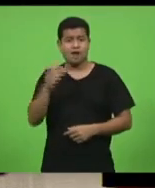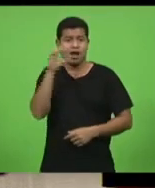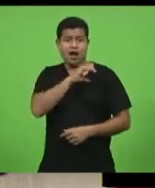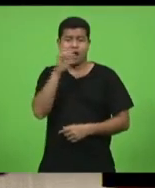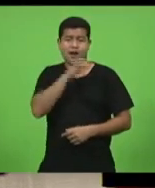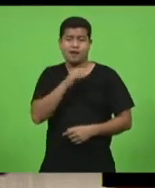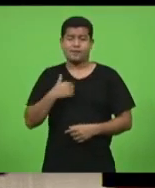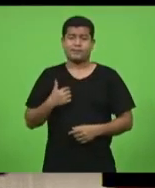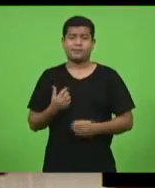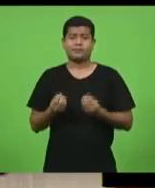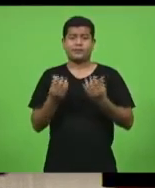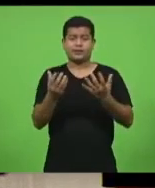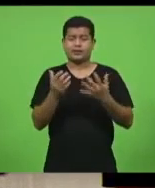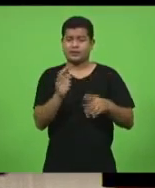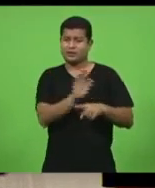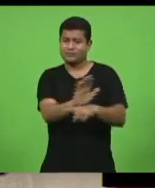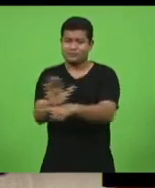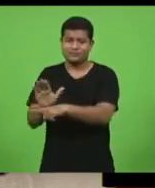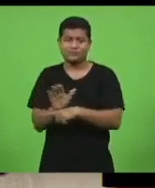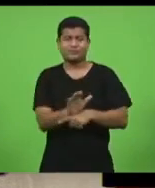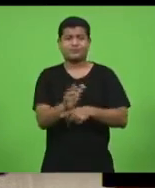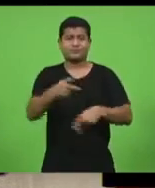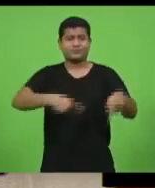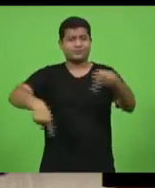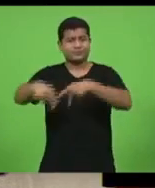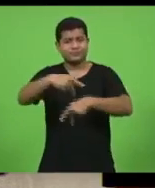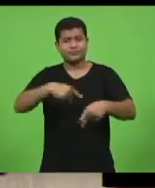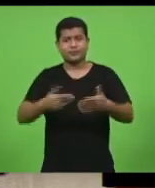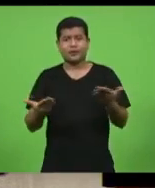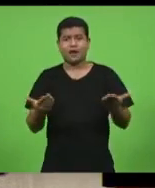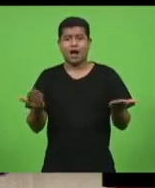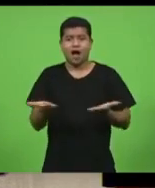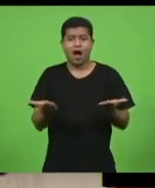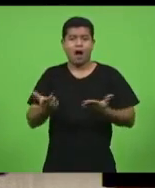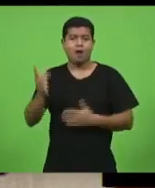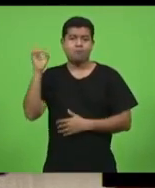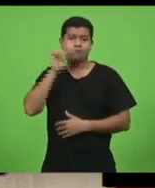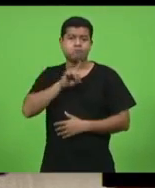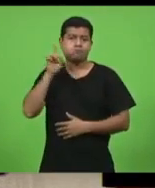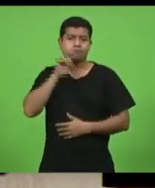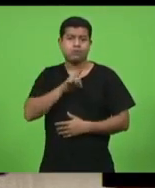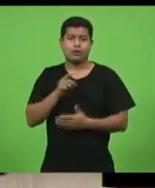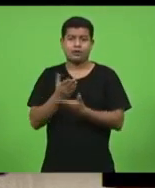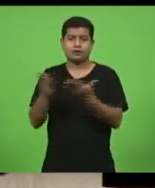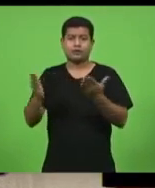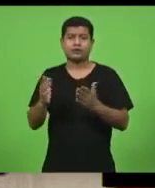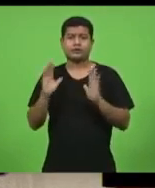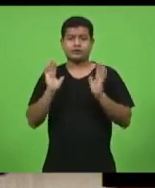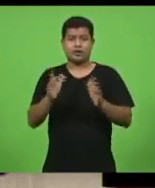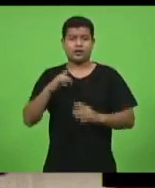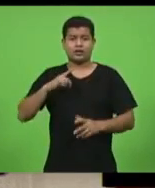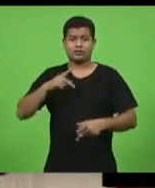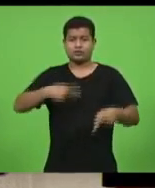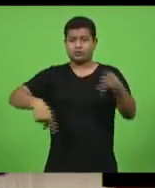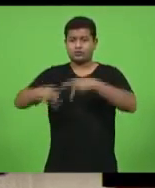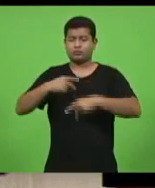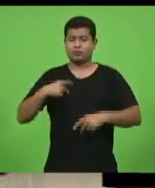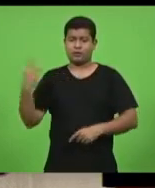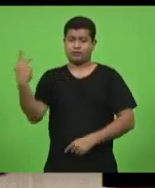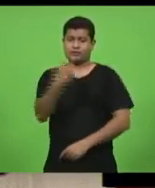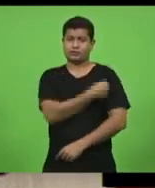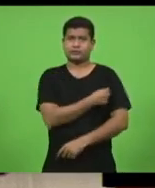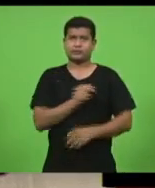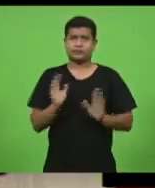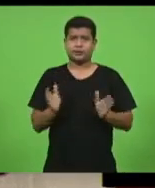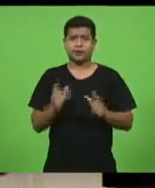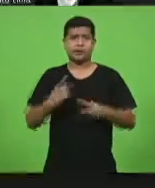possa atender a população. Os Estados Unidos agora, em breve, vai estar com toda a sua população vacinada. Por